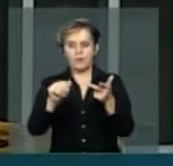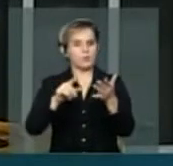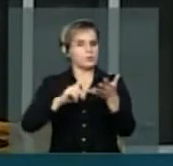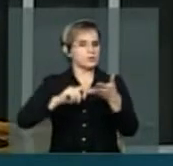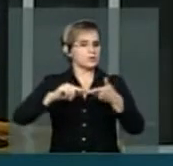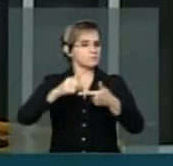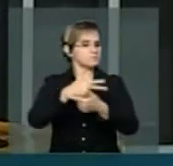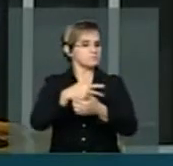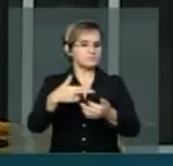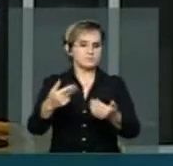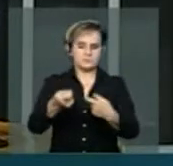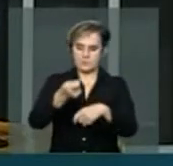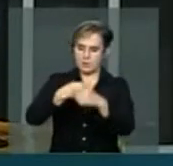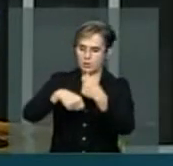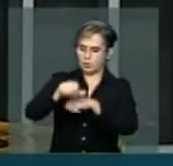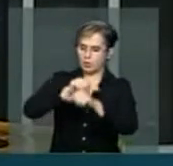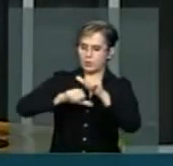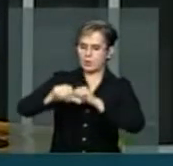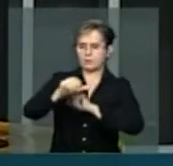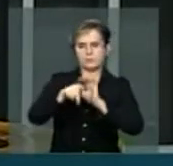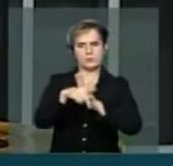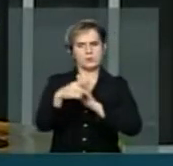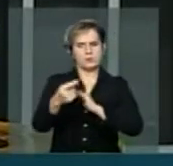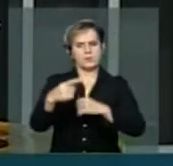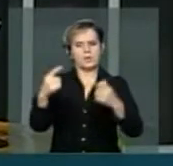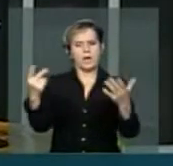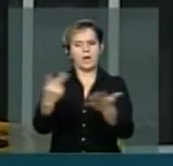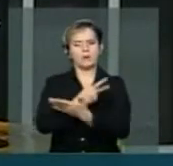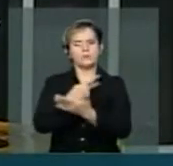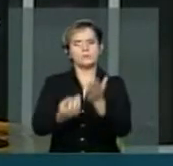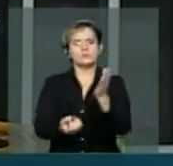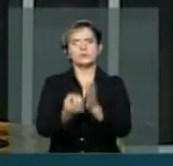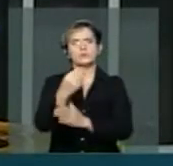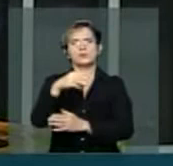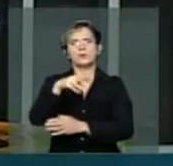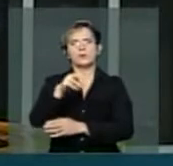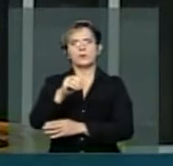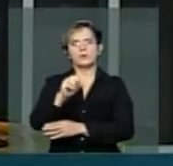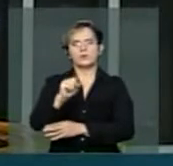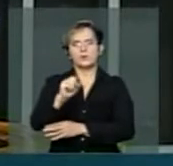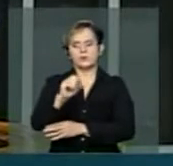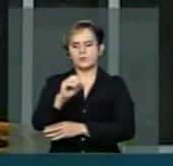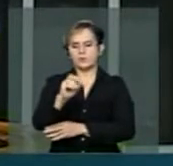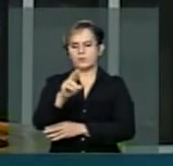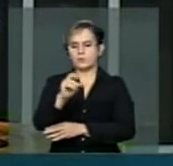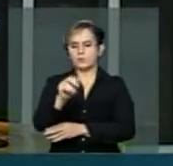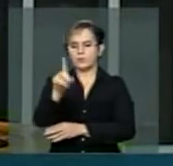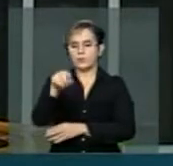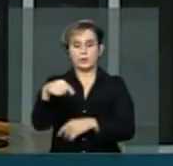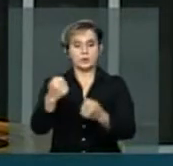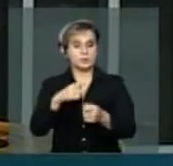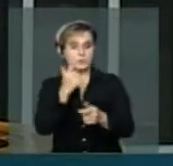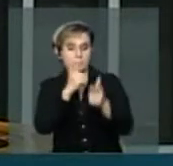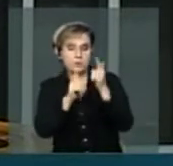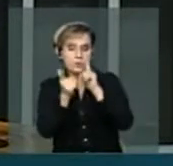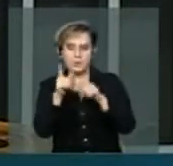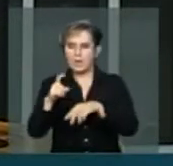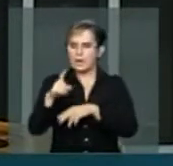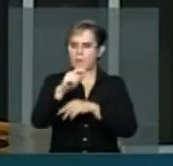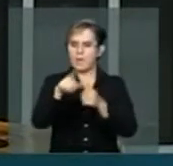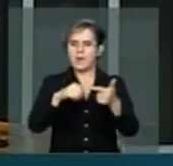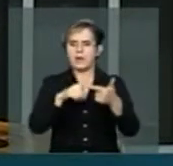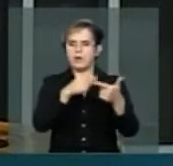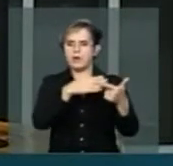em Mossoró. A gente tem que arranjar, diz lá um deles, arranjar camarão, arranjar